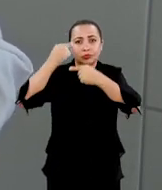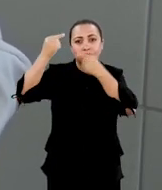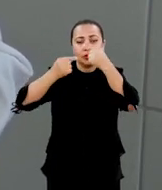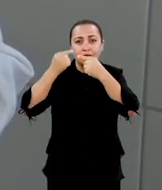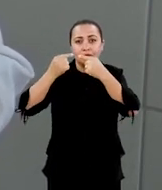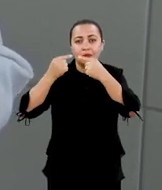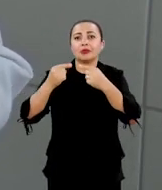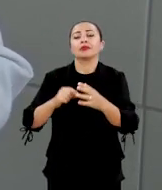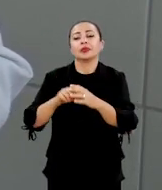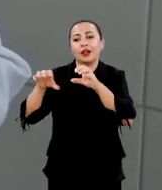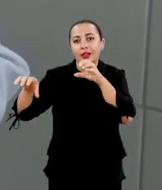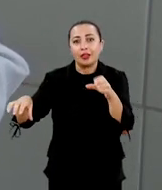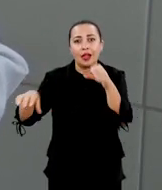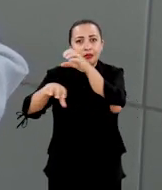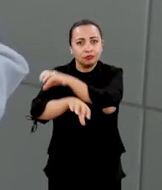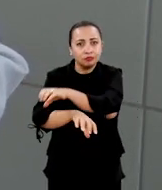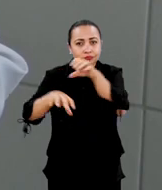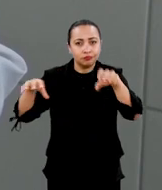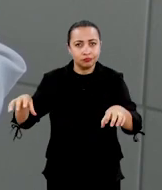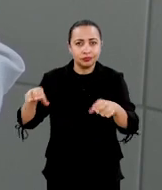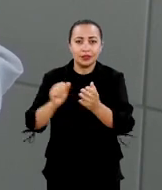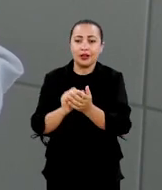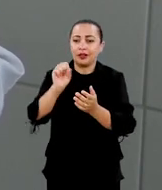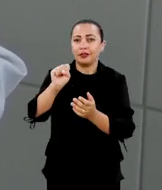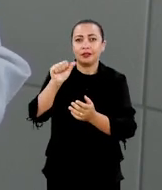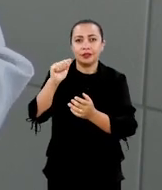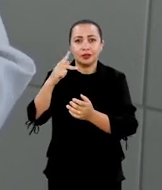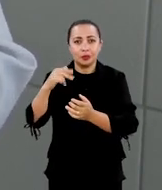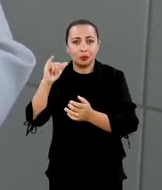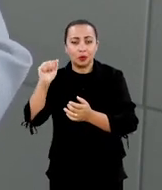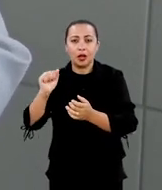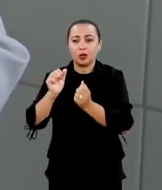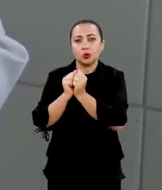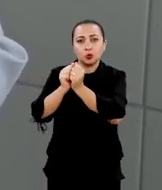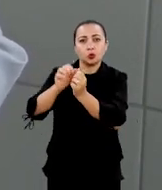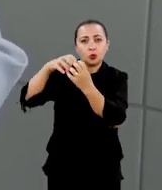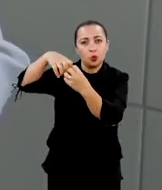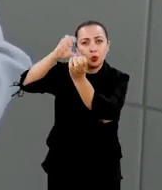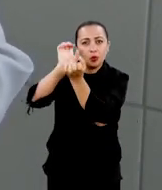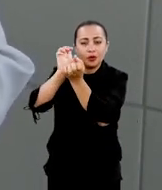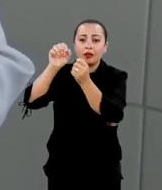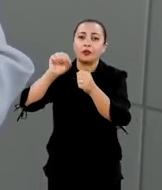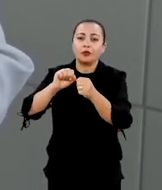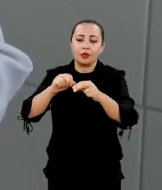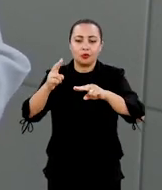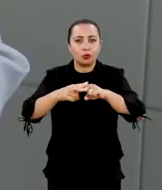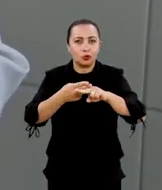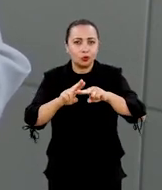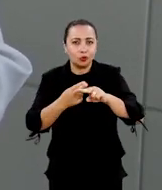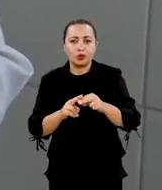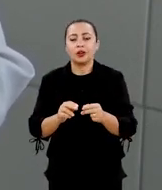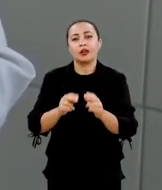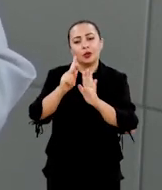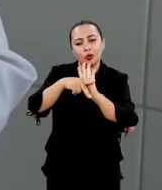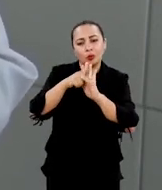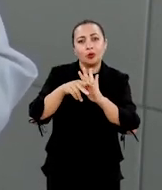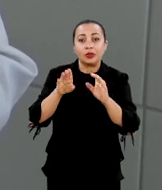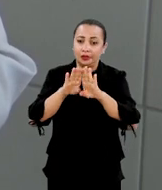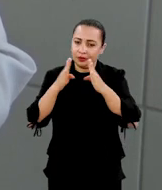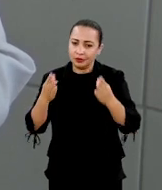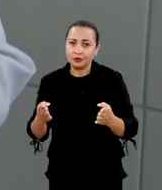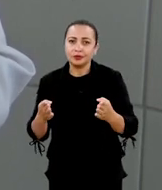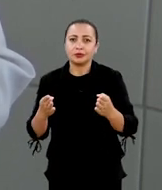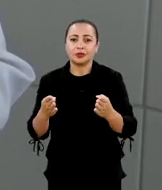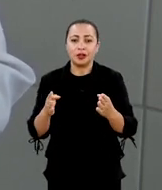da Mata Atlântica, do sistema cabruca, que é a sapucaia, e o cacau, na elaboração de chocolate, e um